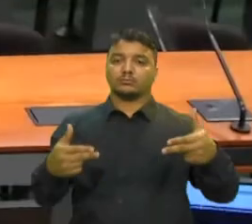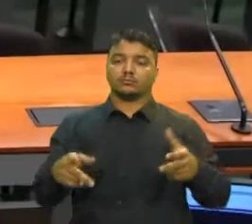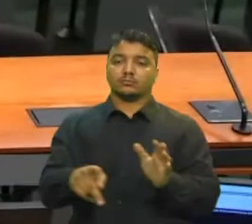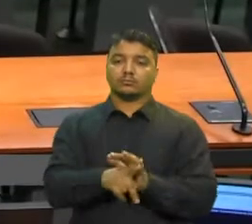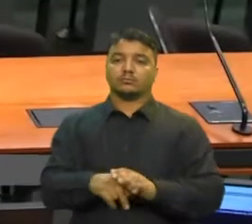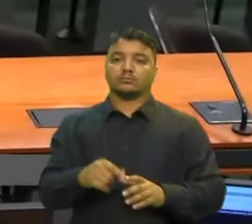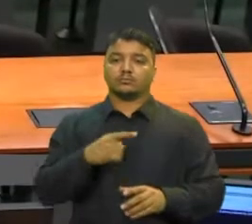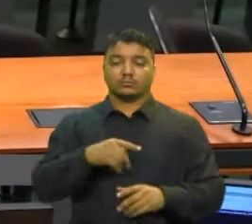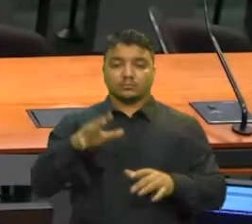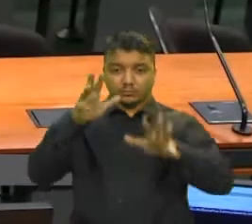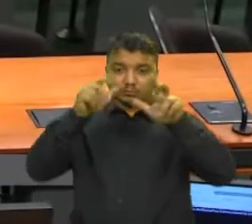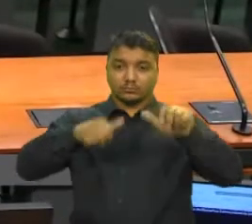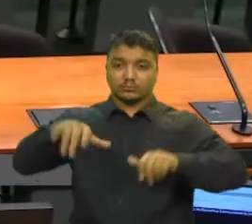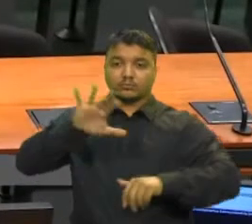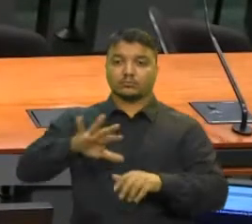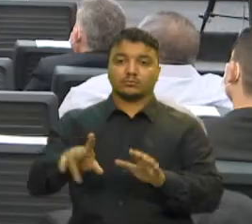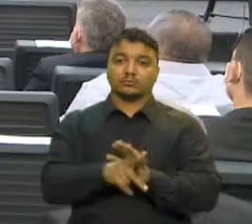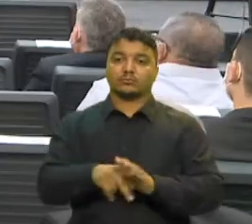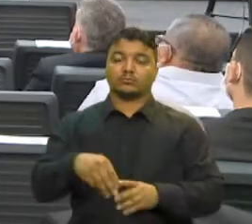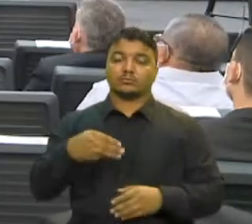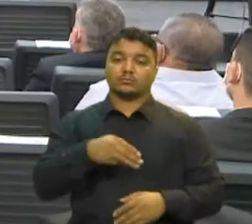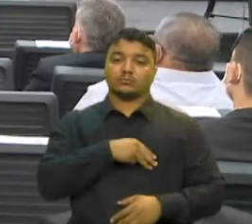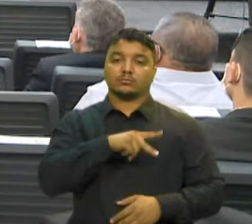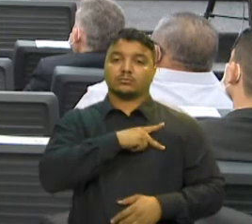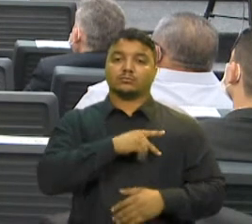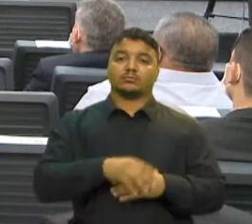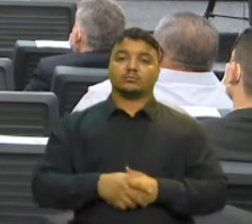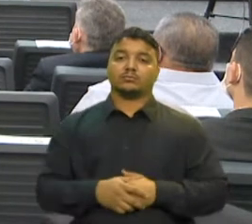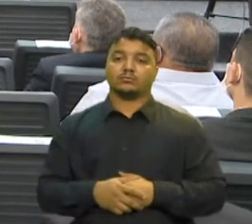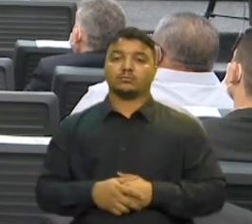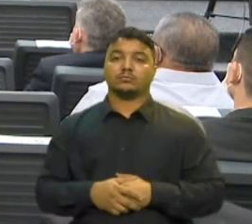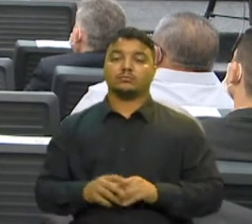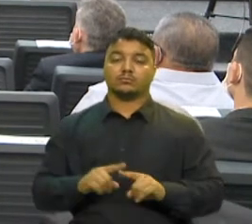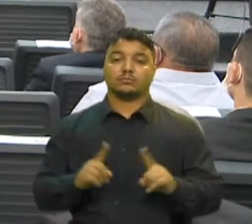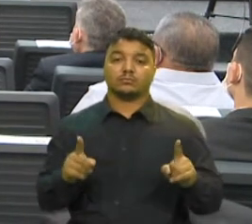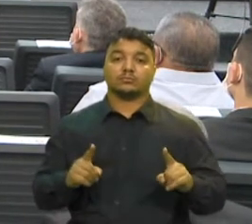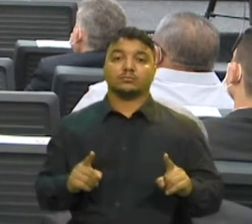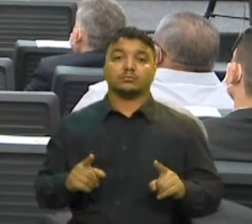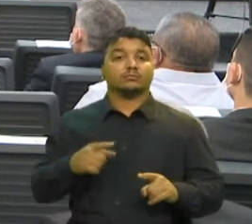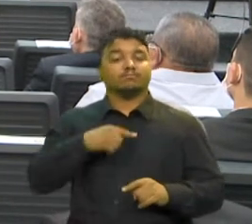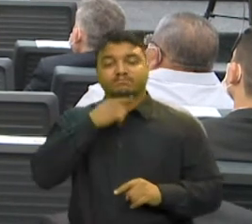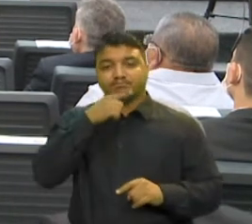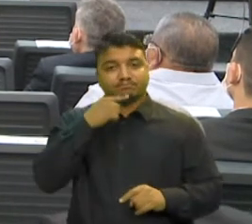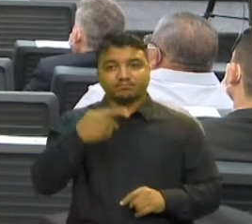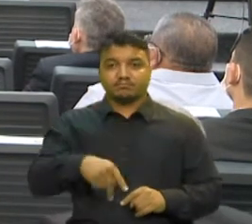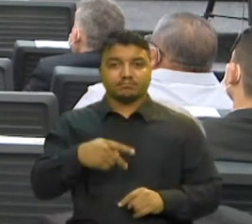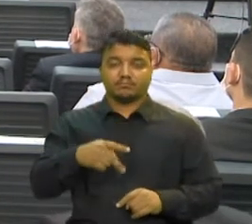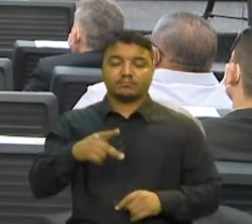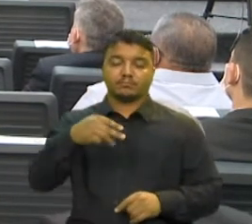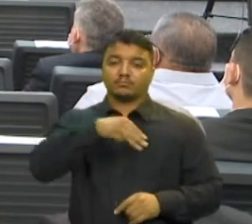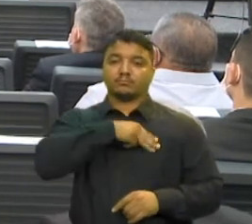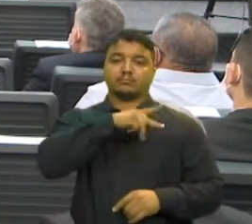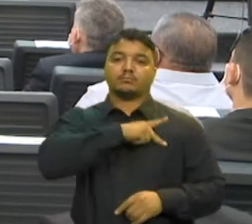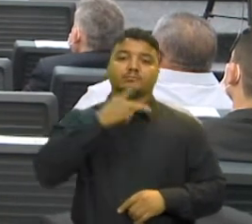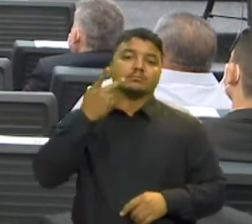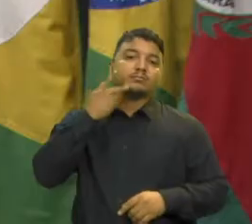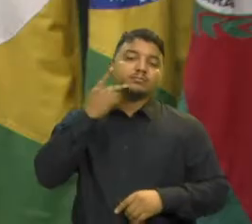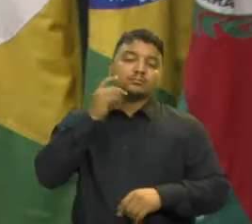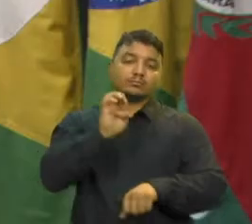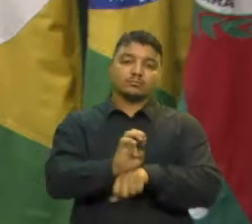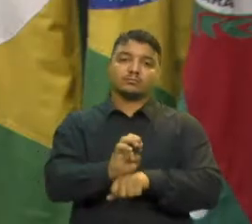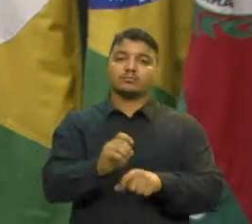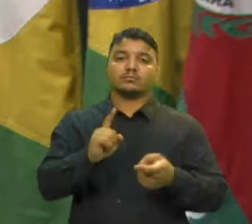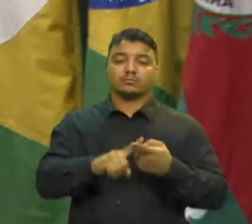do Conselho Nacional do Ministério Público Porém, a medida não foi bem vista pelos membros dos Ministérios Públicos do Brasil